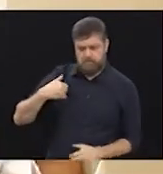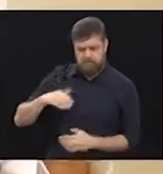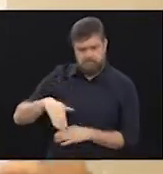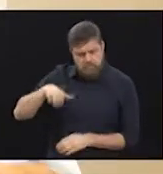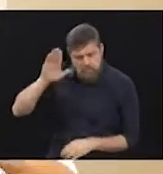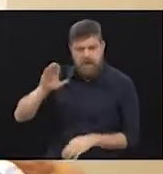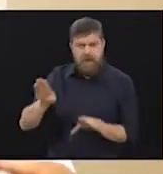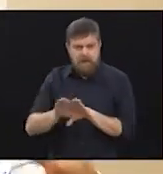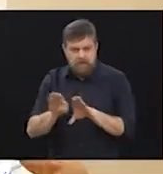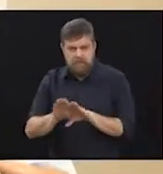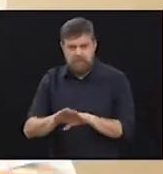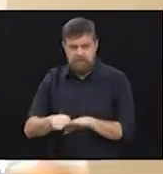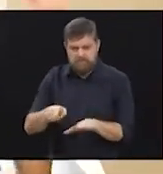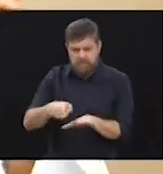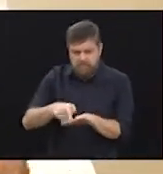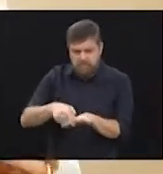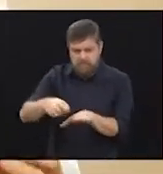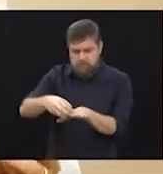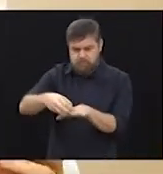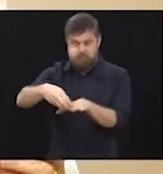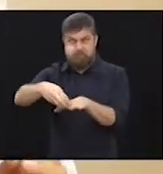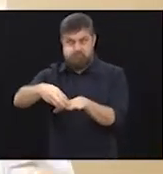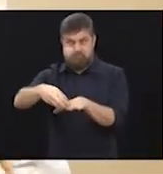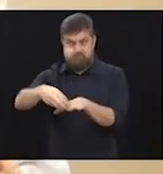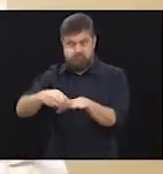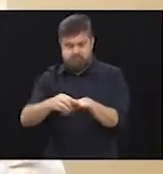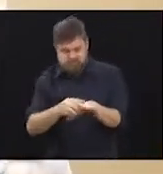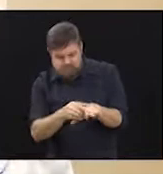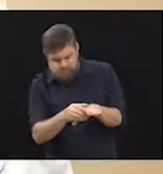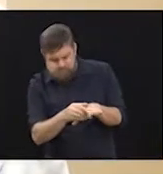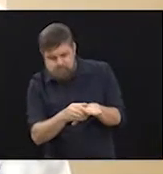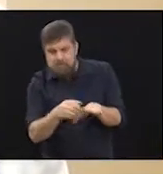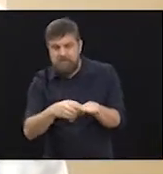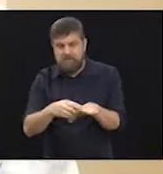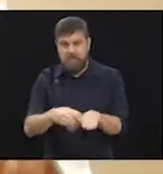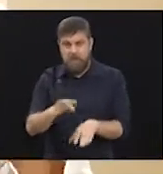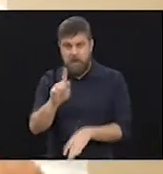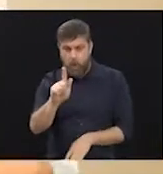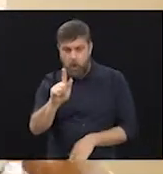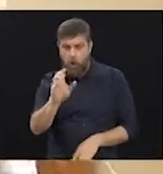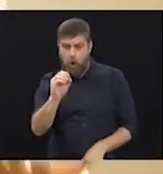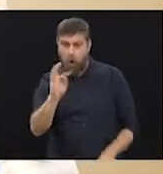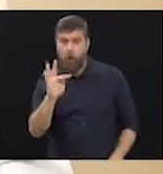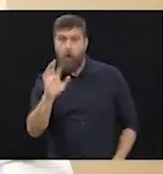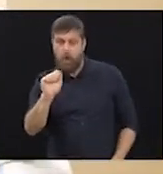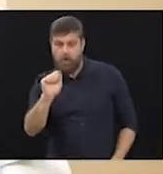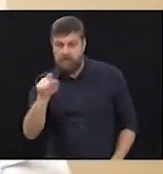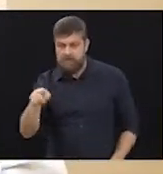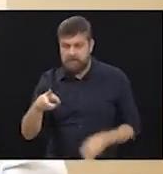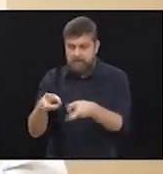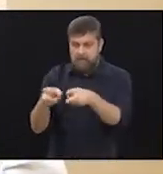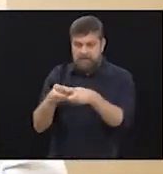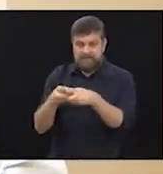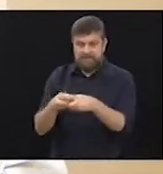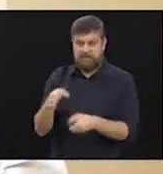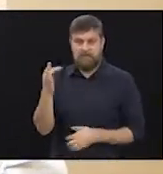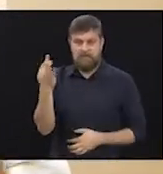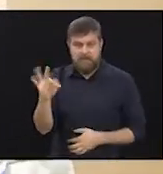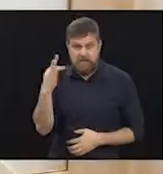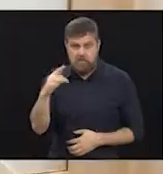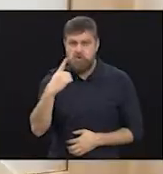artrite, uma articulação bem dolorosa, ele tem um diagnóstico de gota. A artrite é apenas a apresentação.